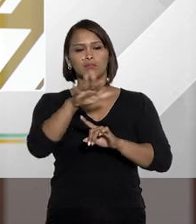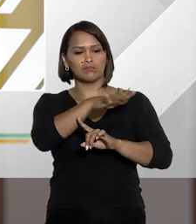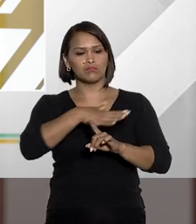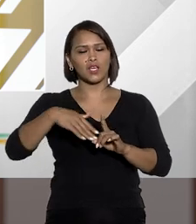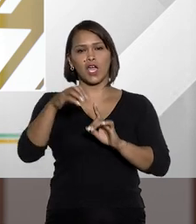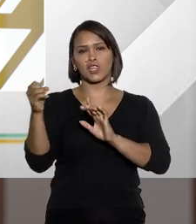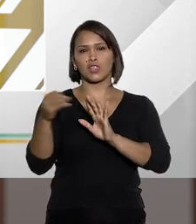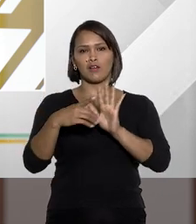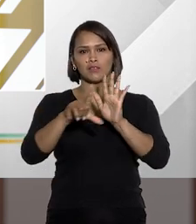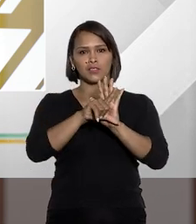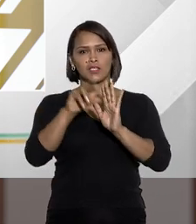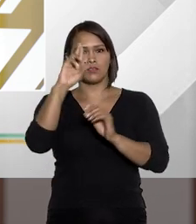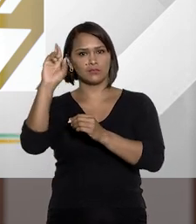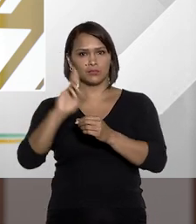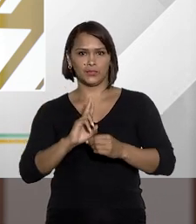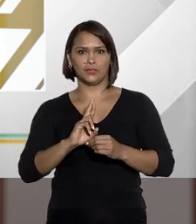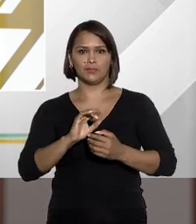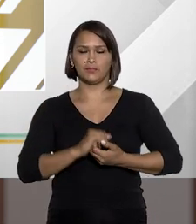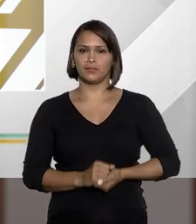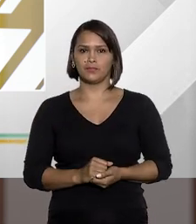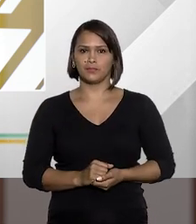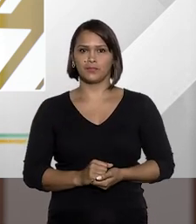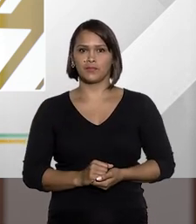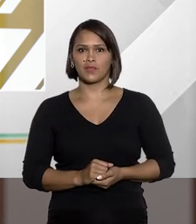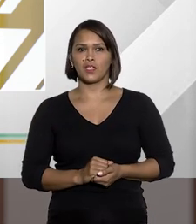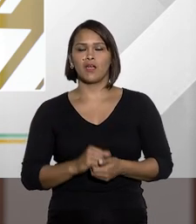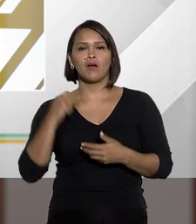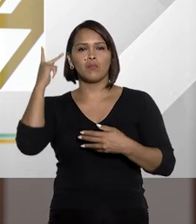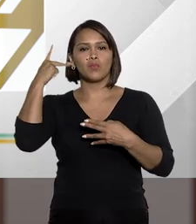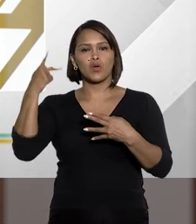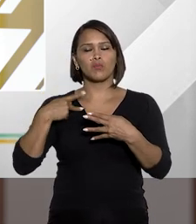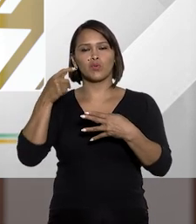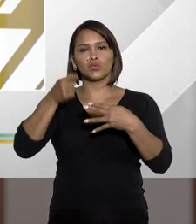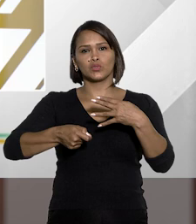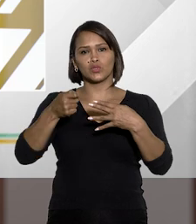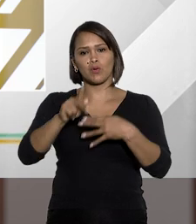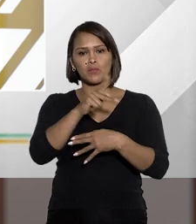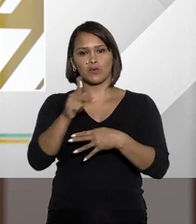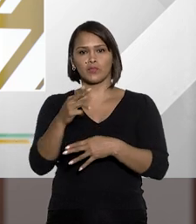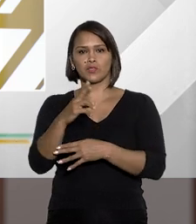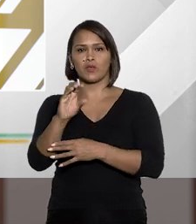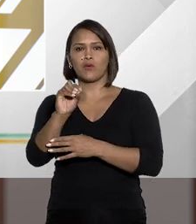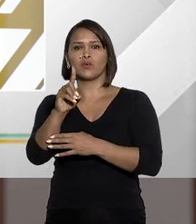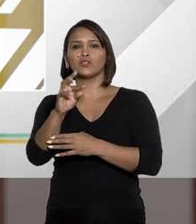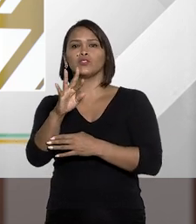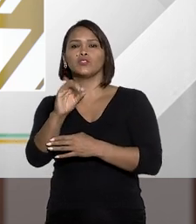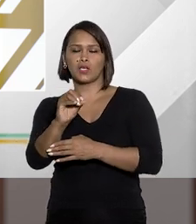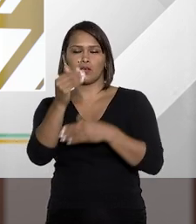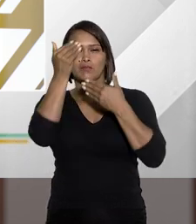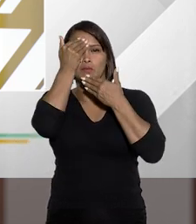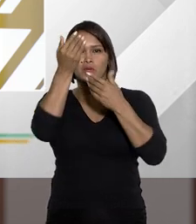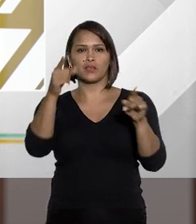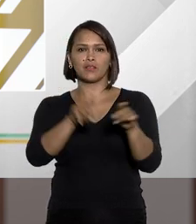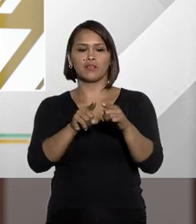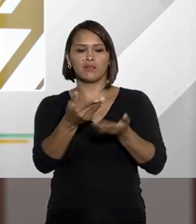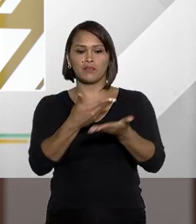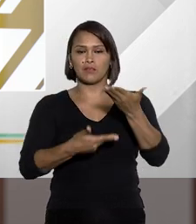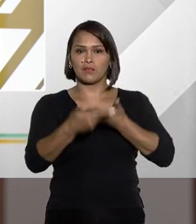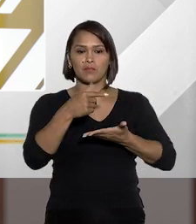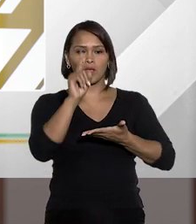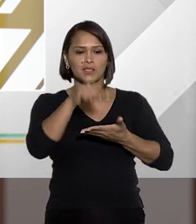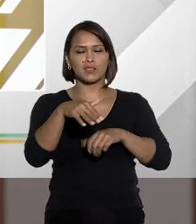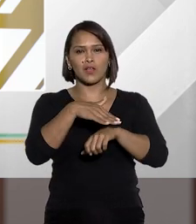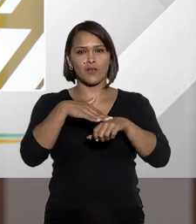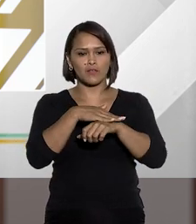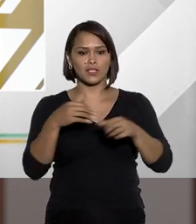importância que é a nova lei de abuso de autoridade. Promotor e professor Rogério Sanches, muito obrigado também